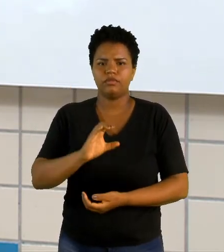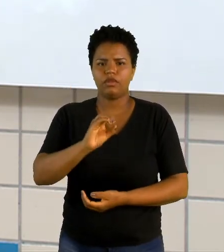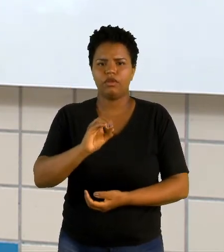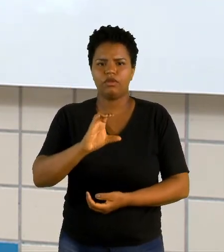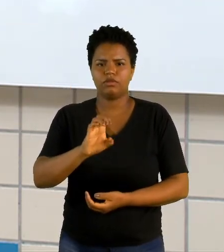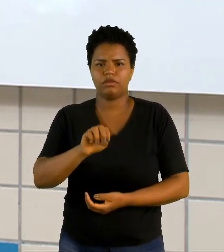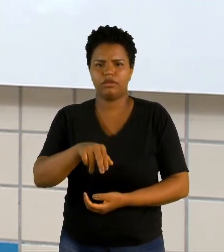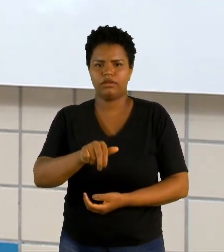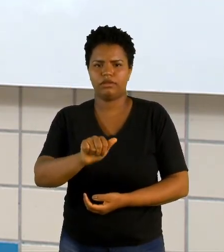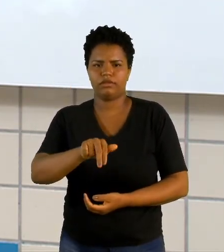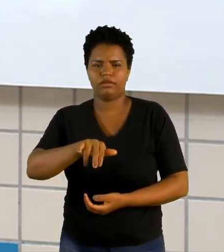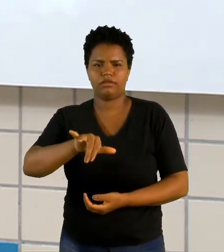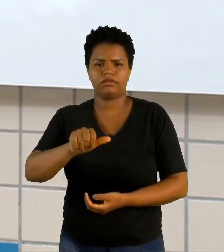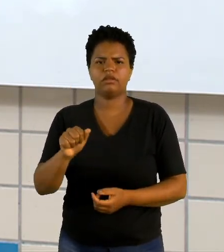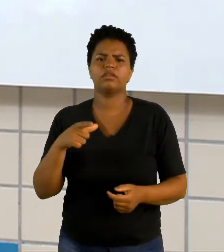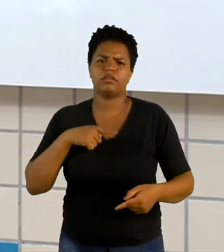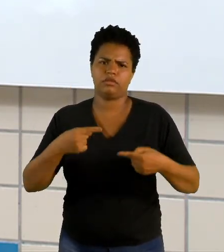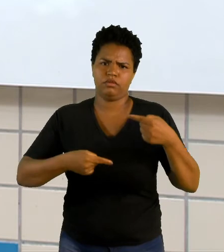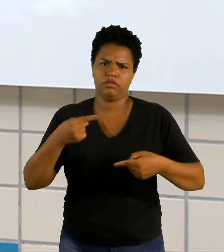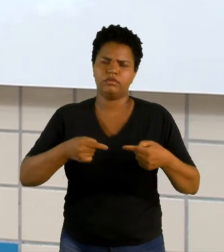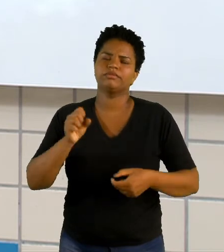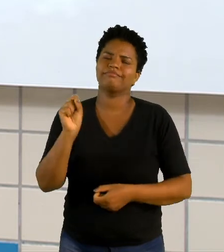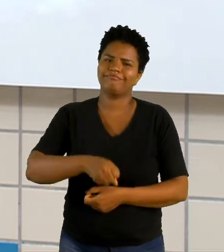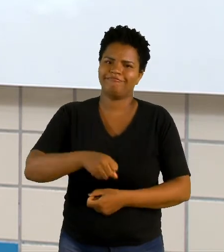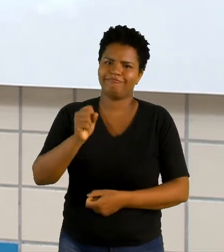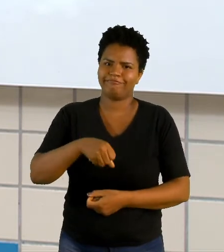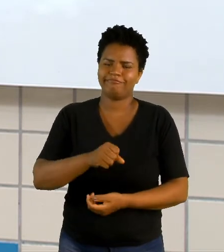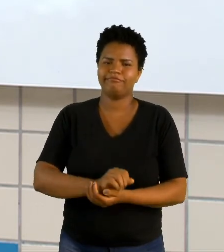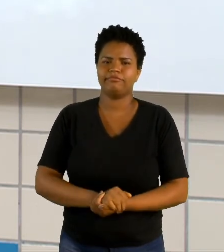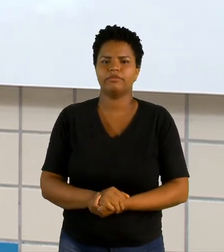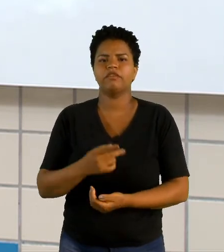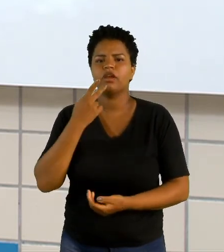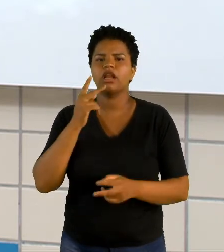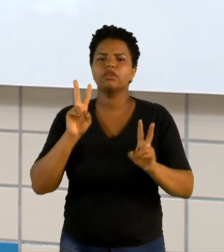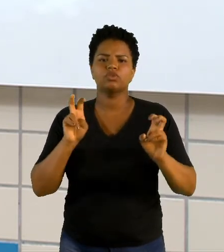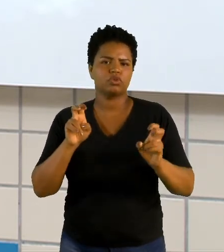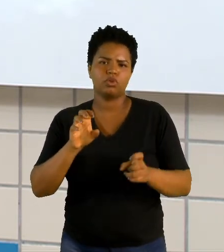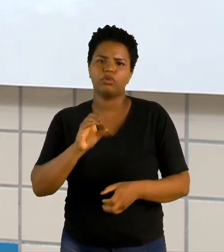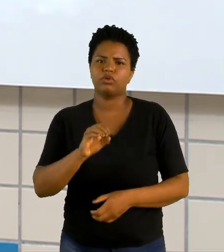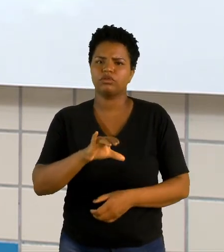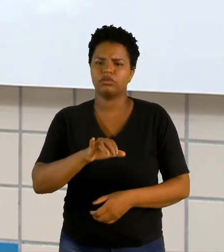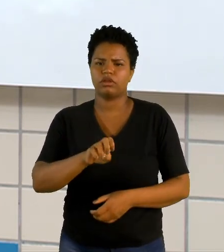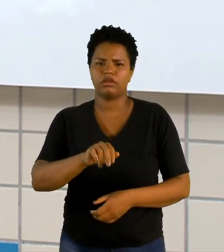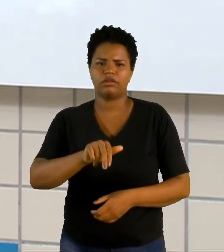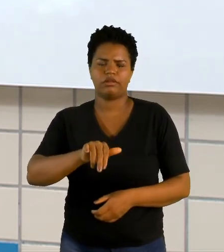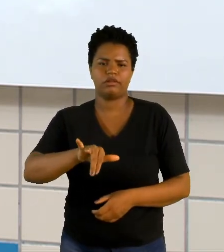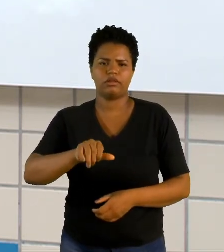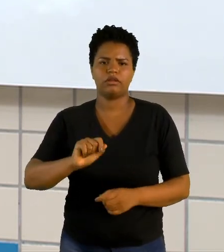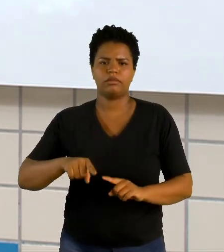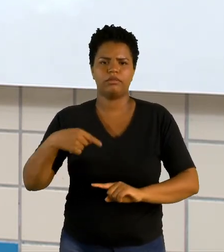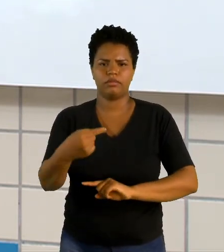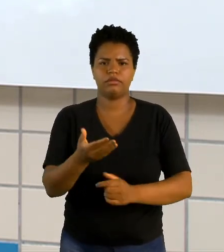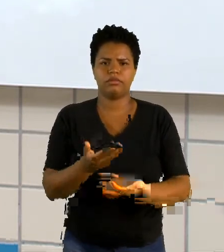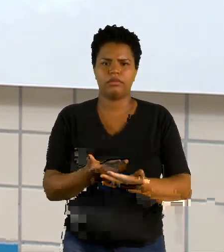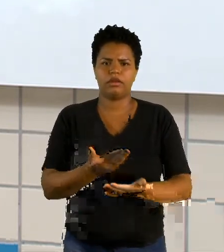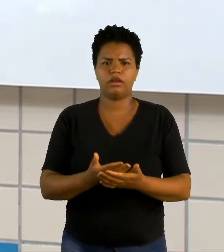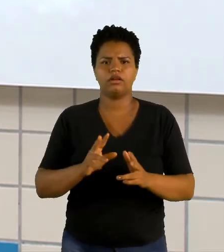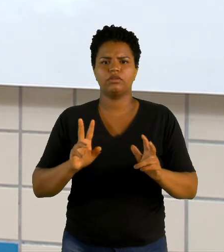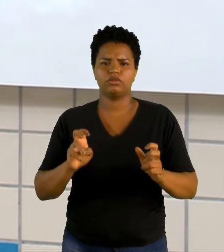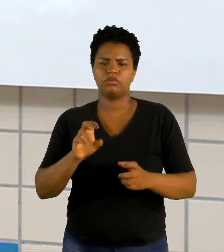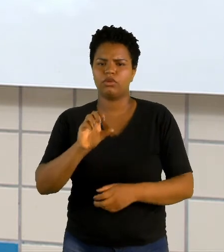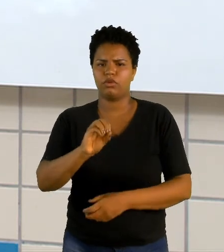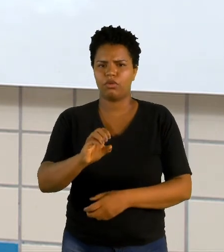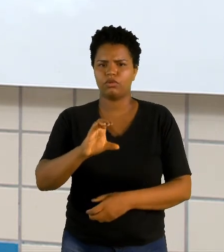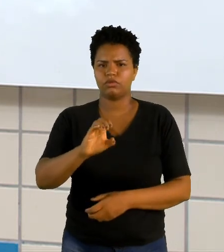até na Oceania existe conflito? Existe. Nós ouvimos falar pouco sobre a Oceania, né? Nós vamos falar na nossa próxima aula sobre a questão da Oceania,